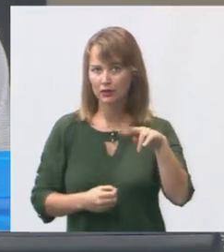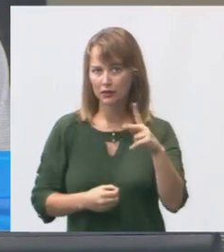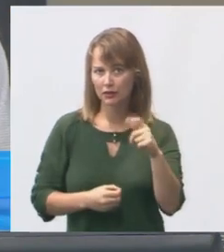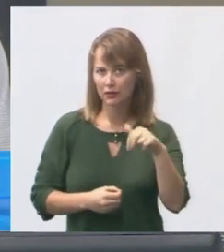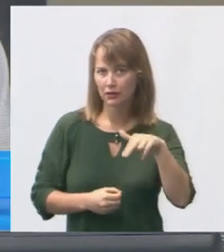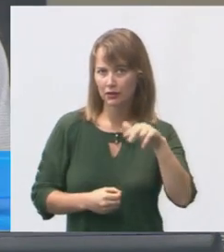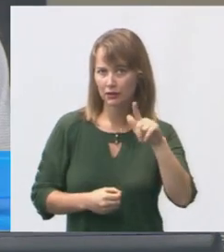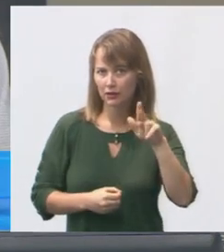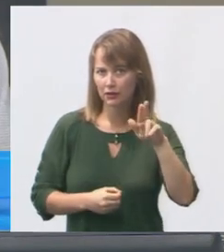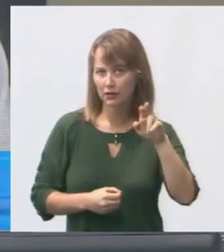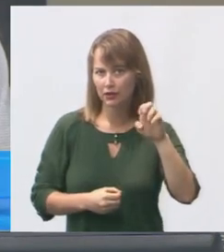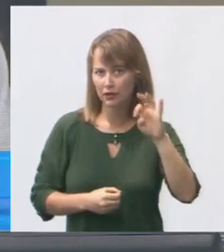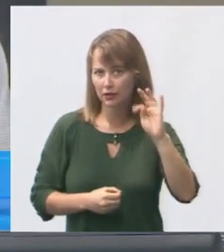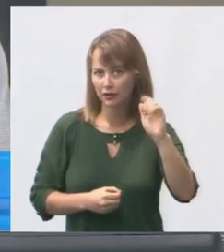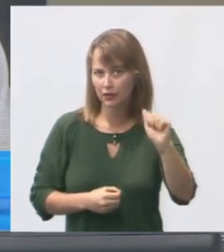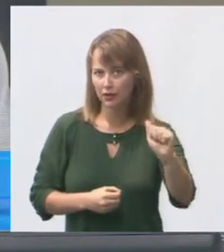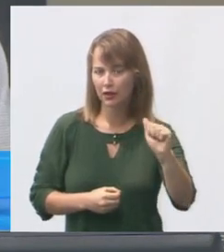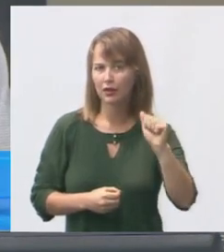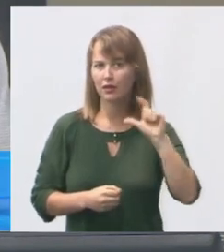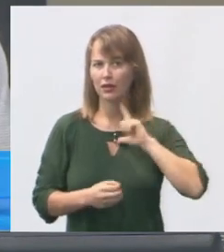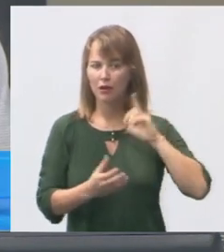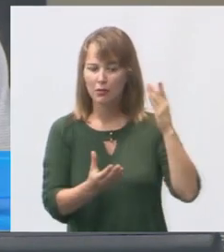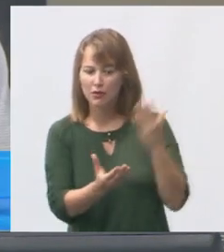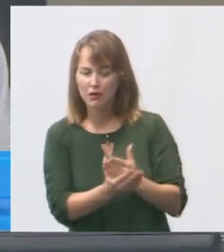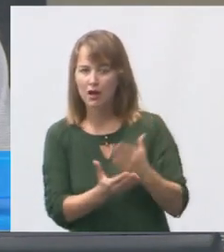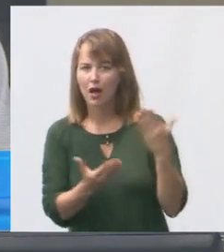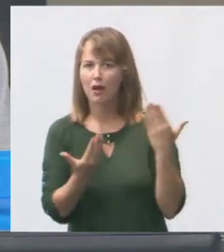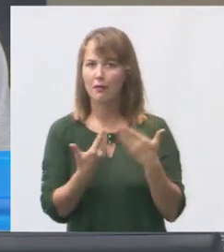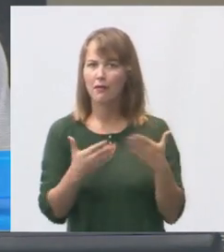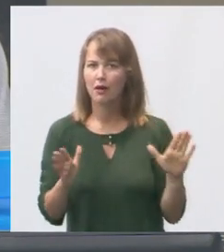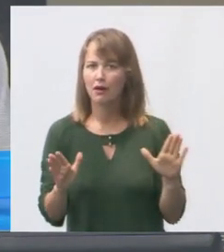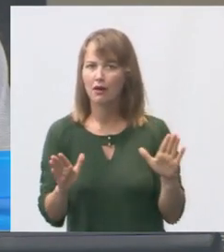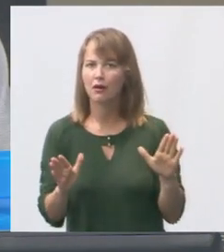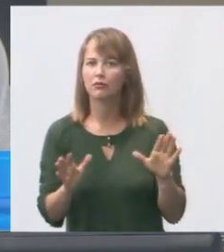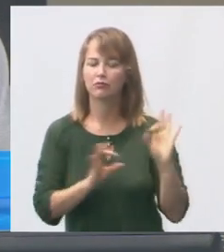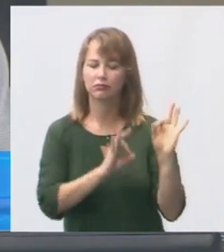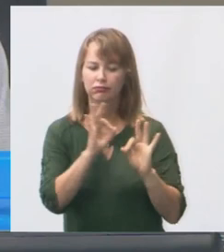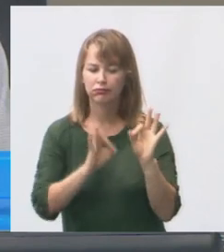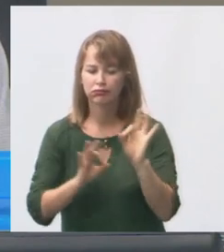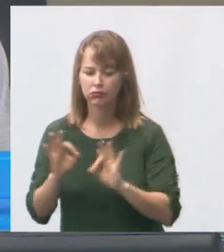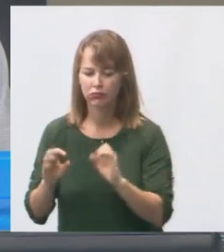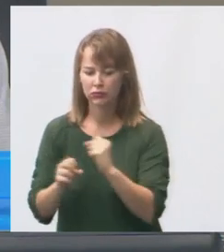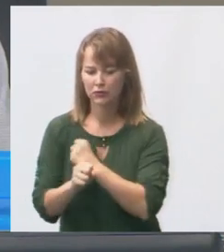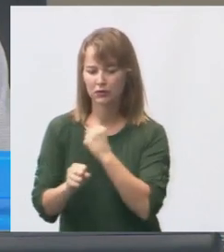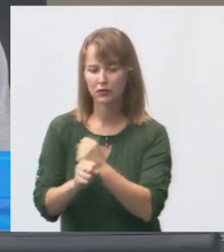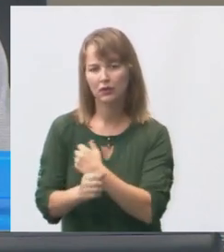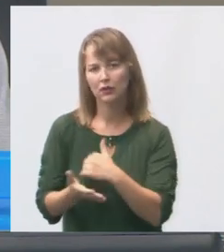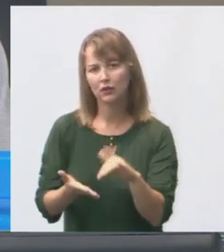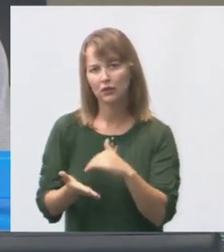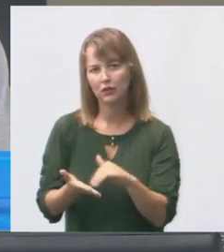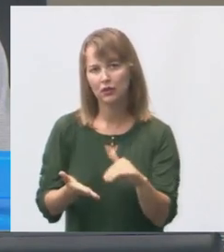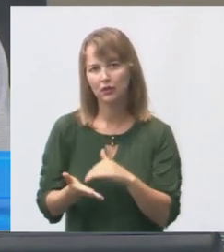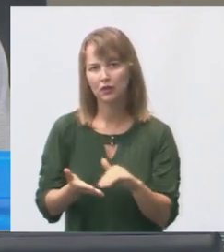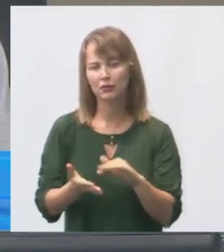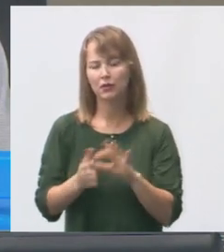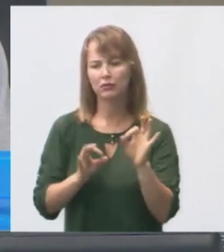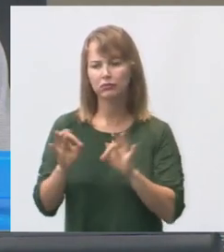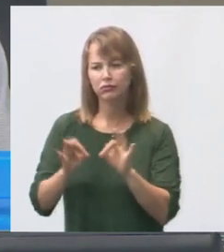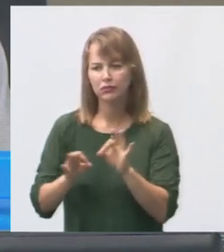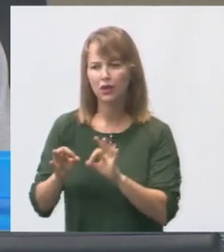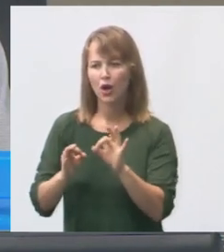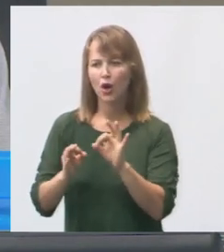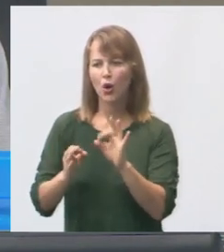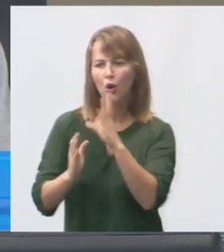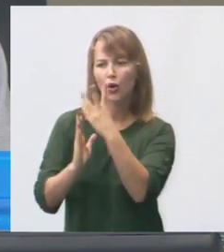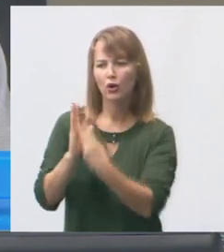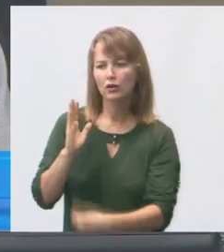que também já tem um processo aberto que encontra-se em fase de elaboração de projeto pela Secretaria de Obras para a posterior elaboração de orçamento